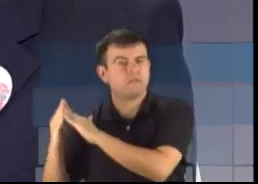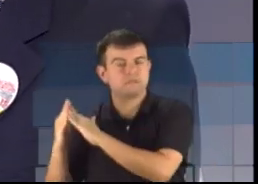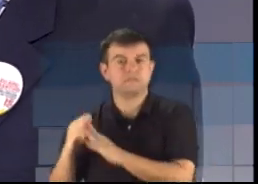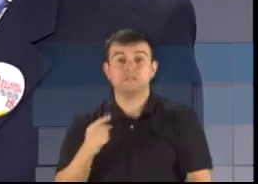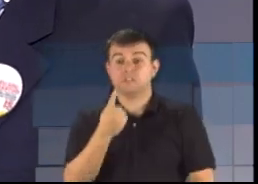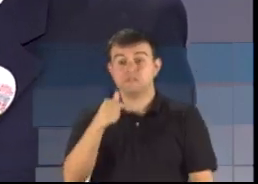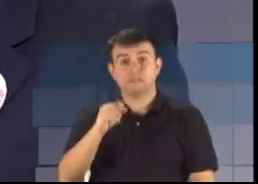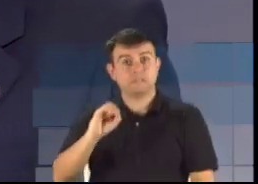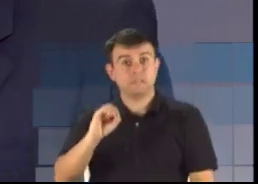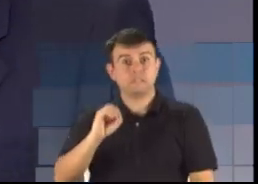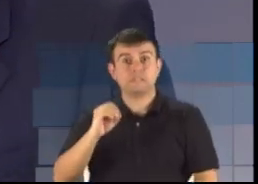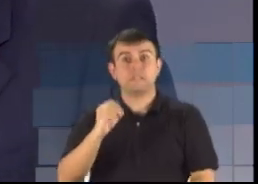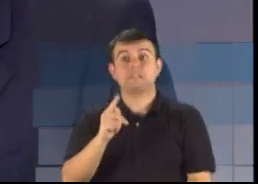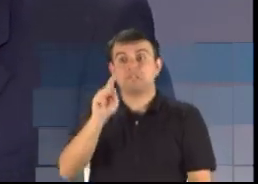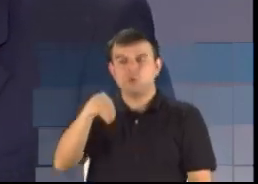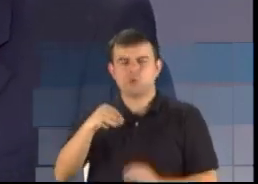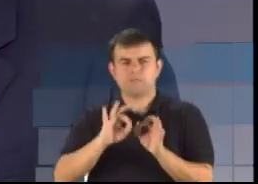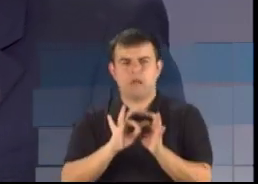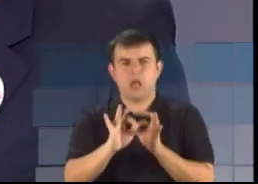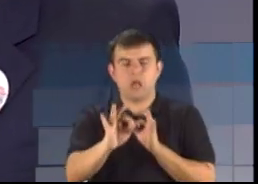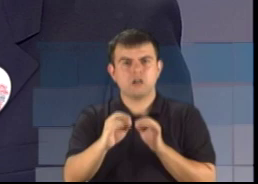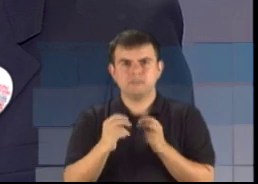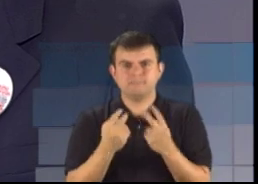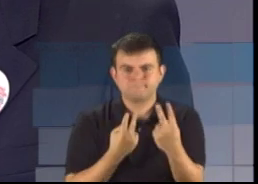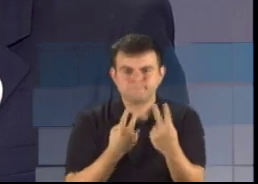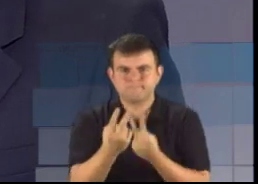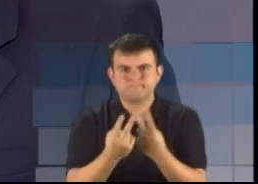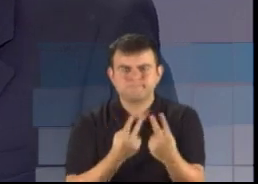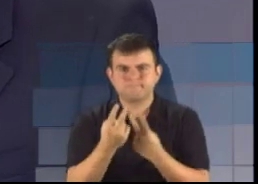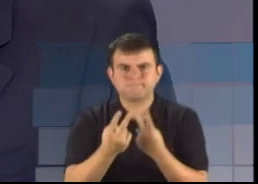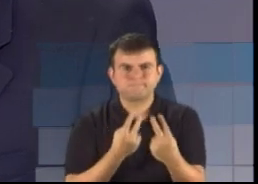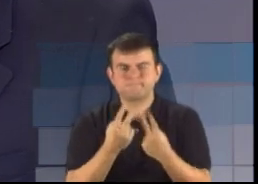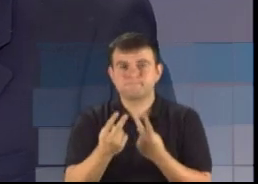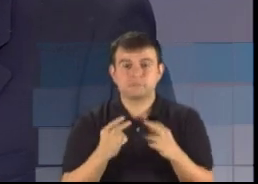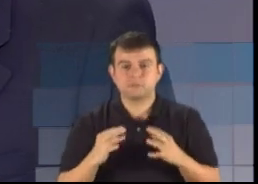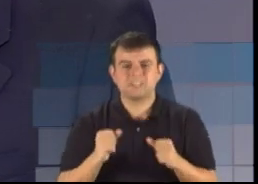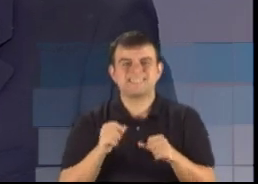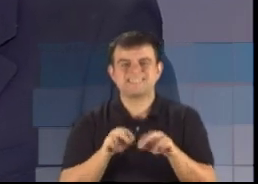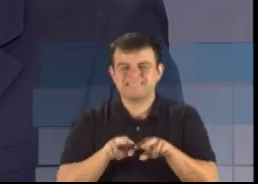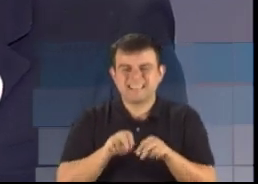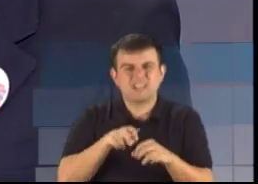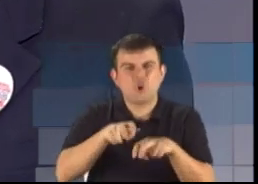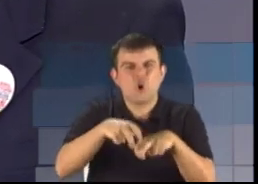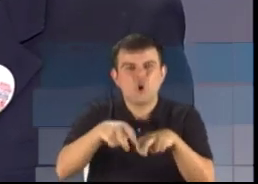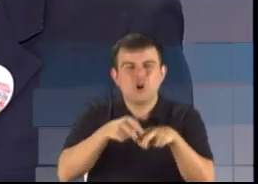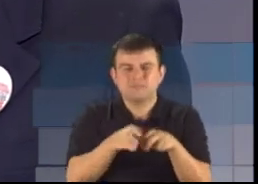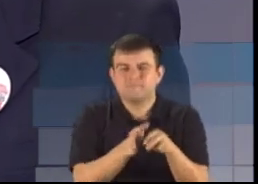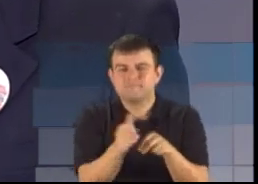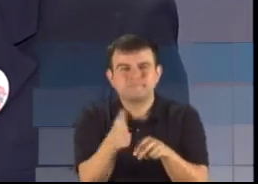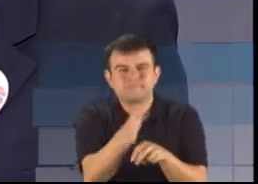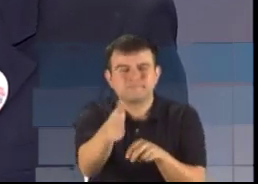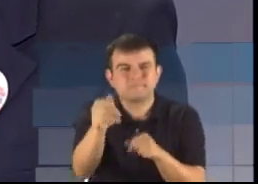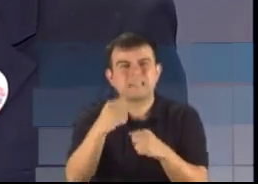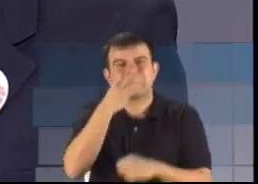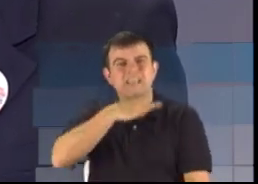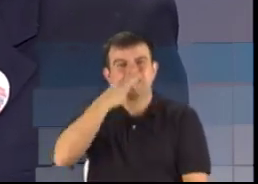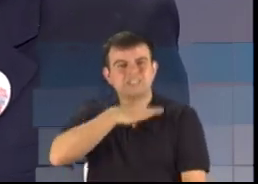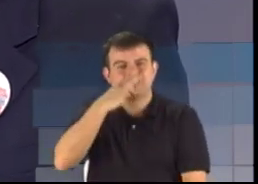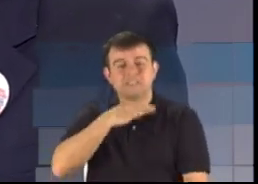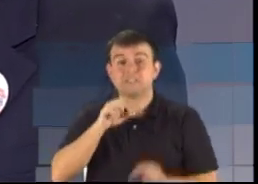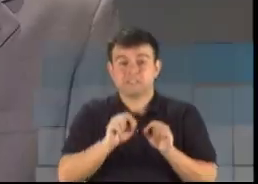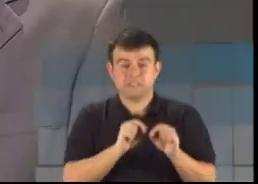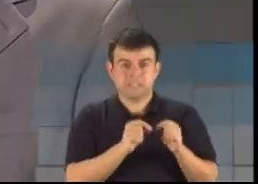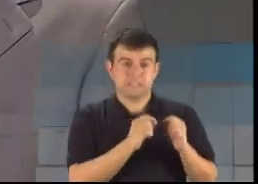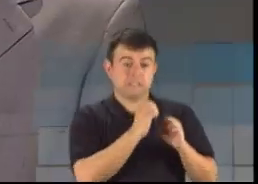de estrada asfáltica em todo o interior de Caxias, levando o produtor, o